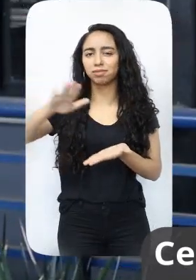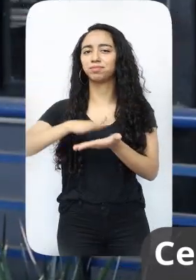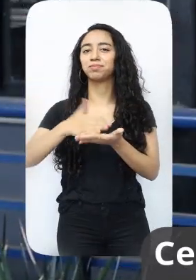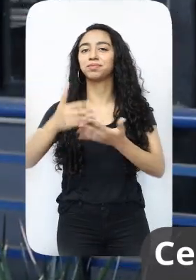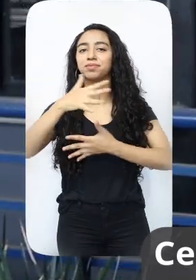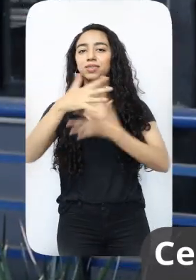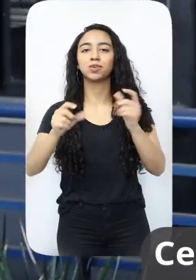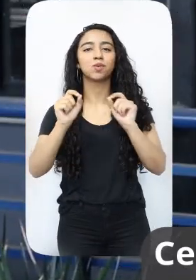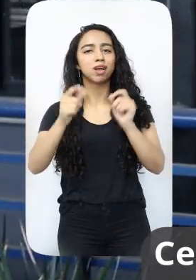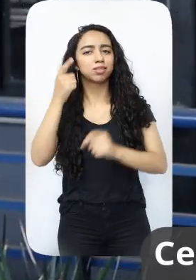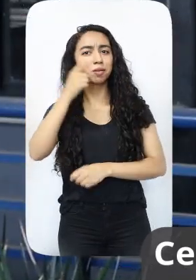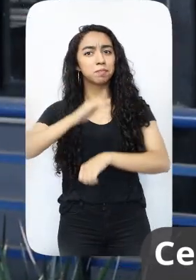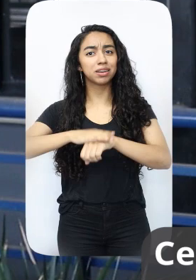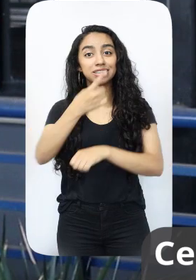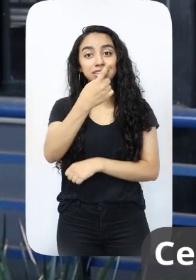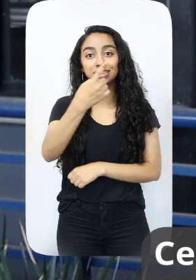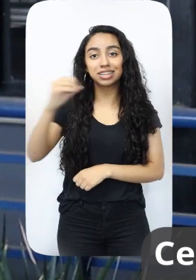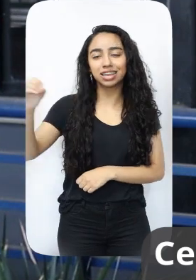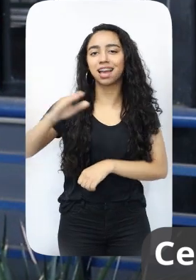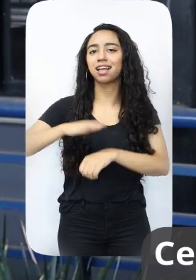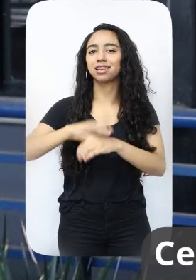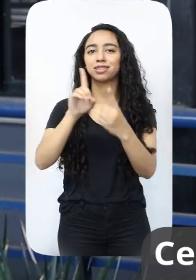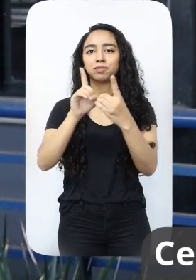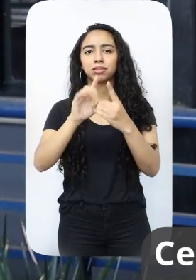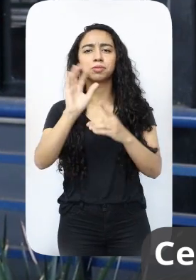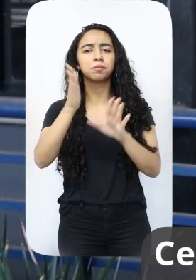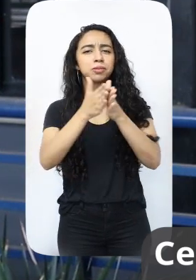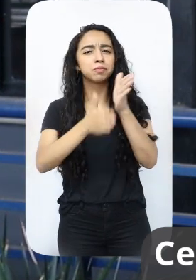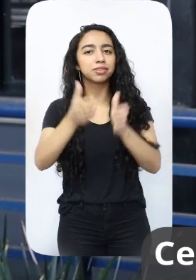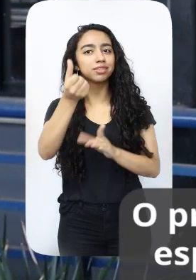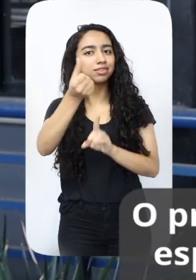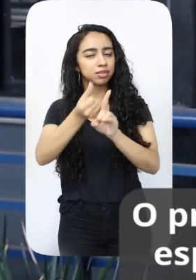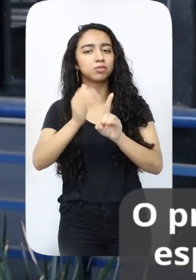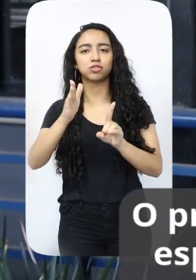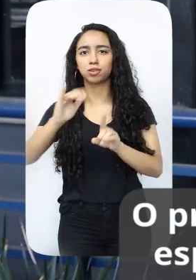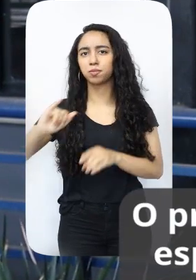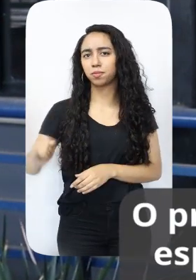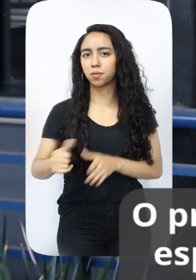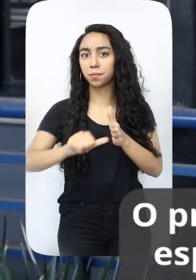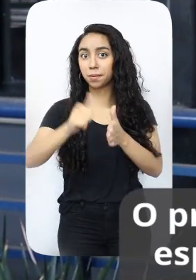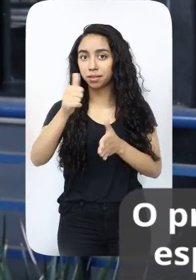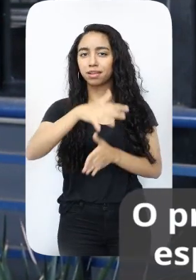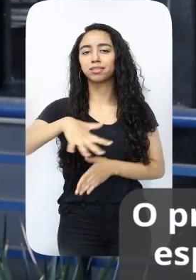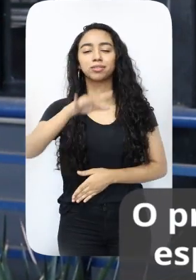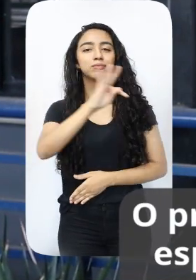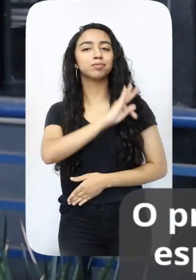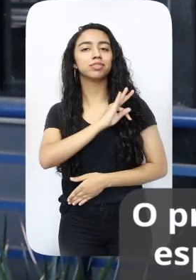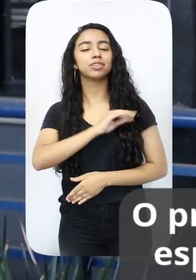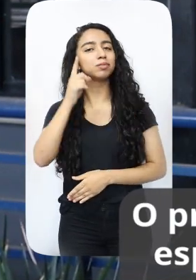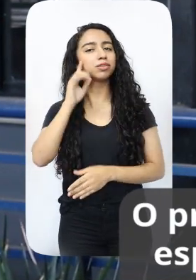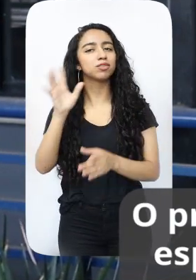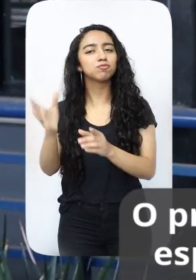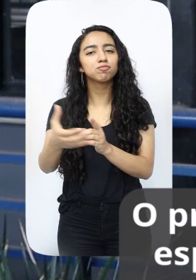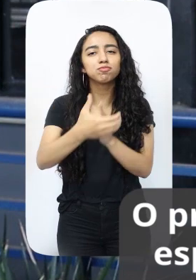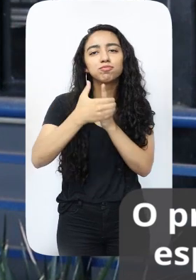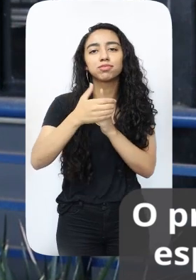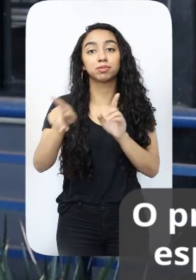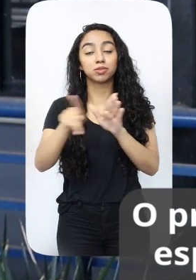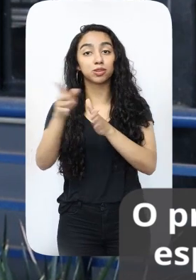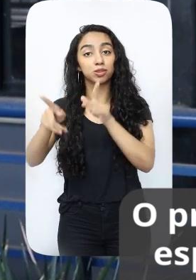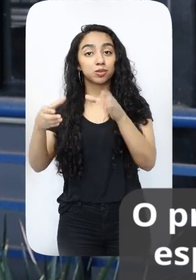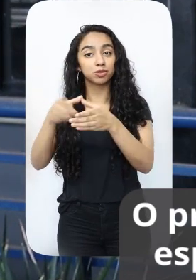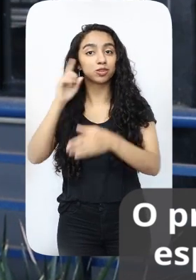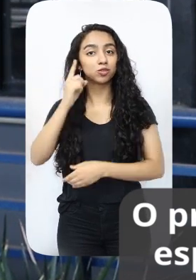de Interpretação de Libras realiza mais de 100 atendimentos em seis meses. O projeto é pioneiro no Alto Tietê e garante acolhimento